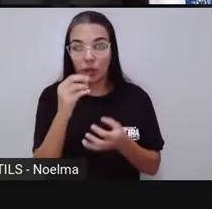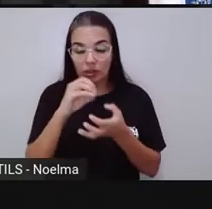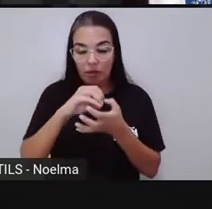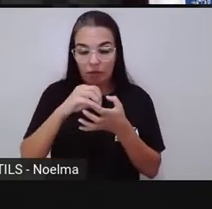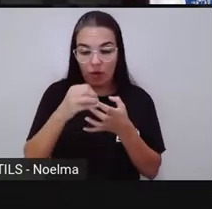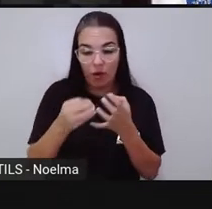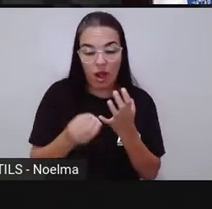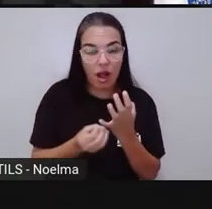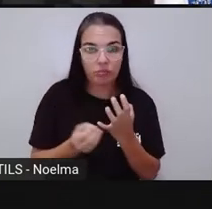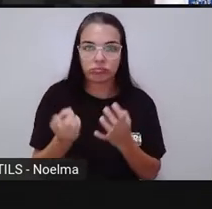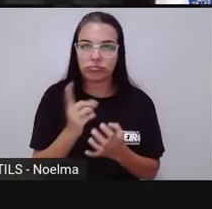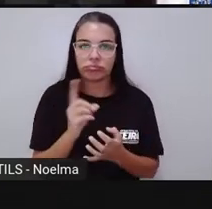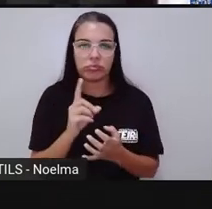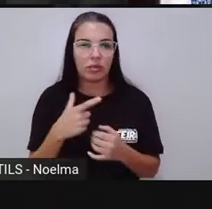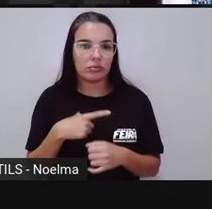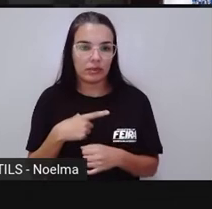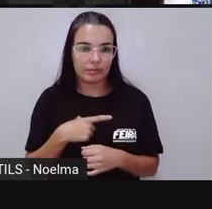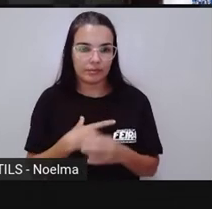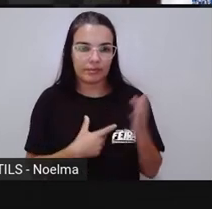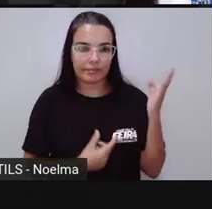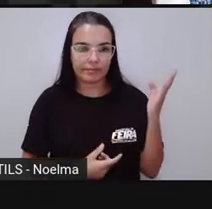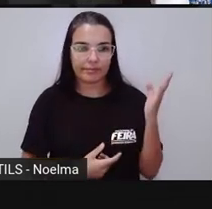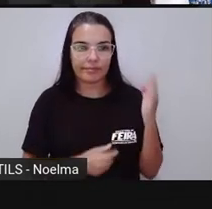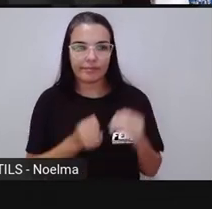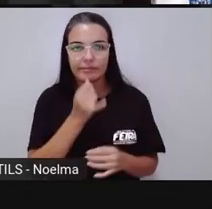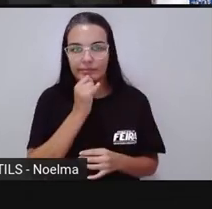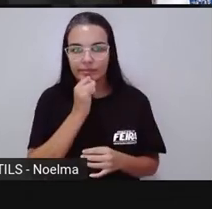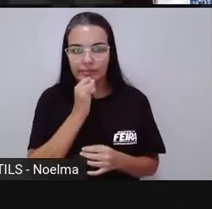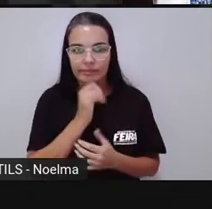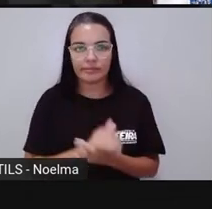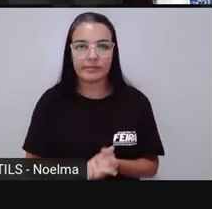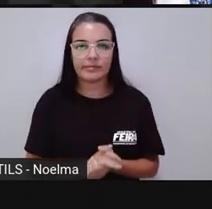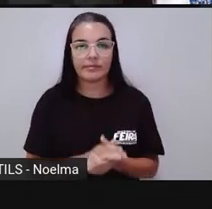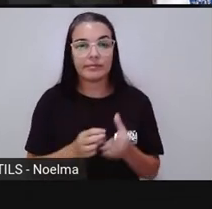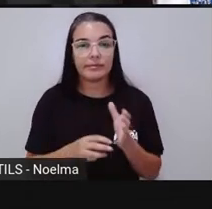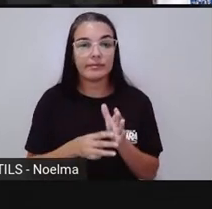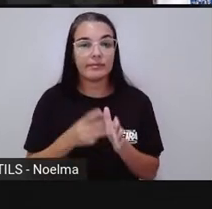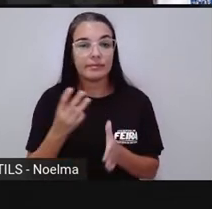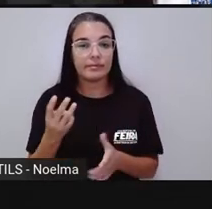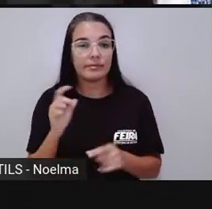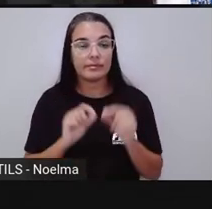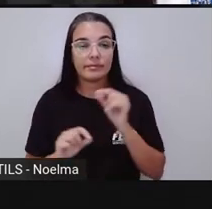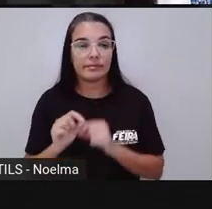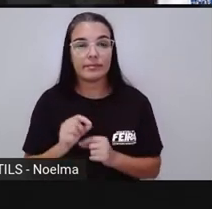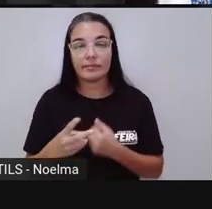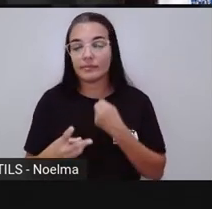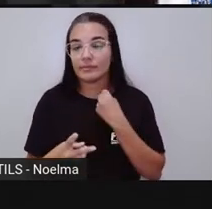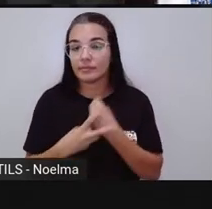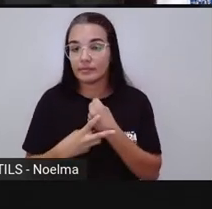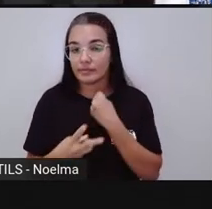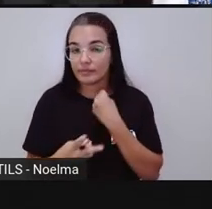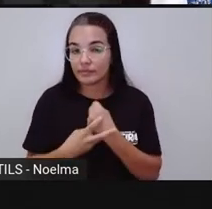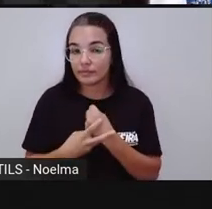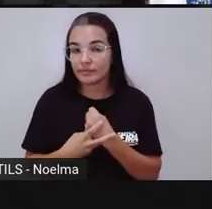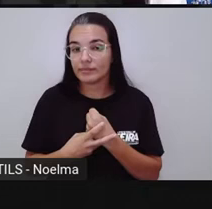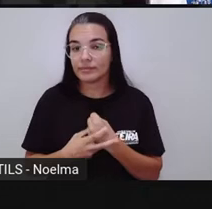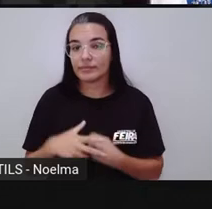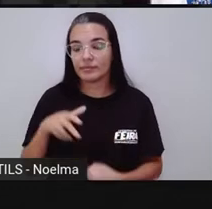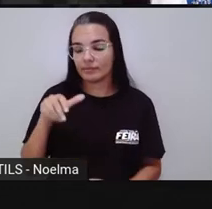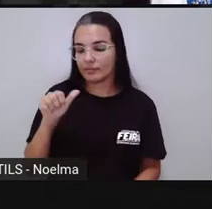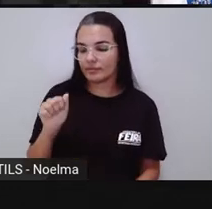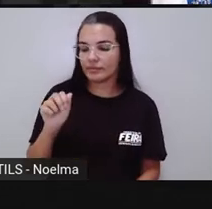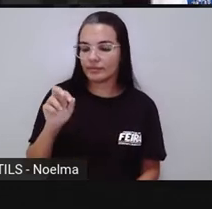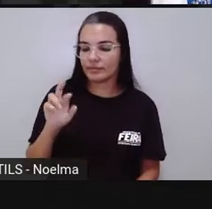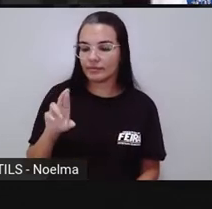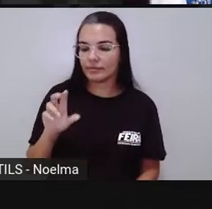E aí o exemplo, meclaís, saída. E, por último, os verbos arguir